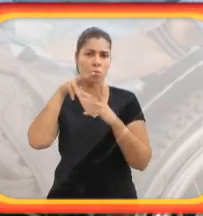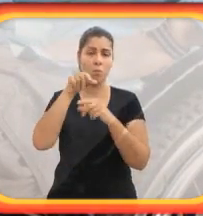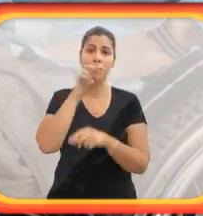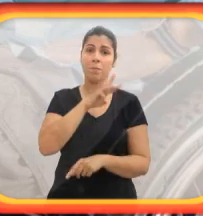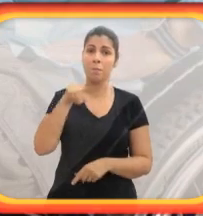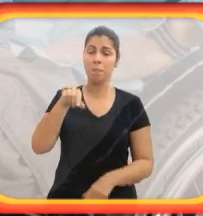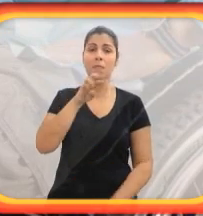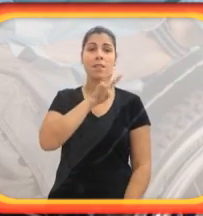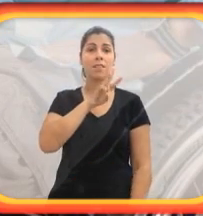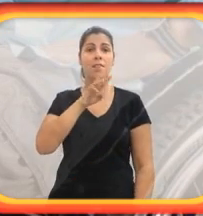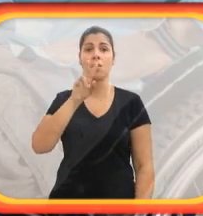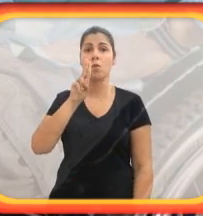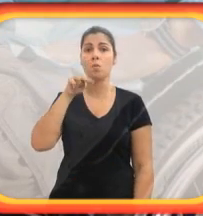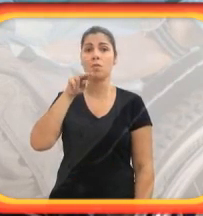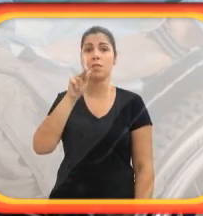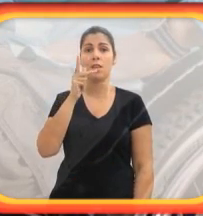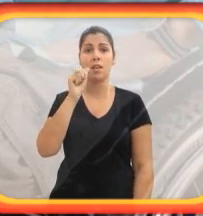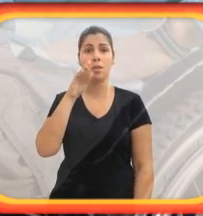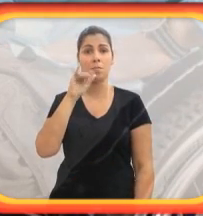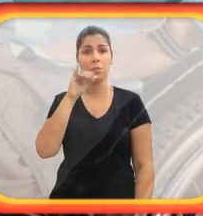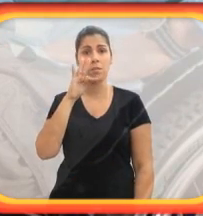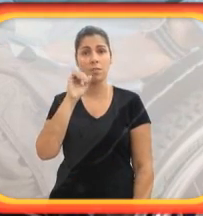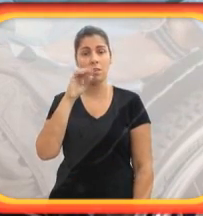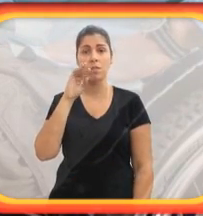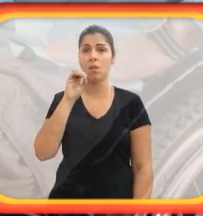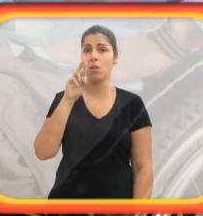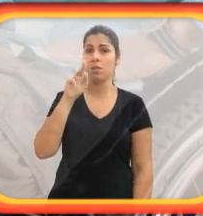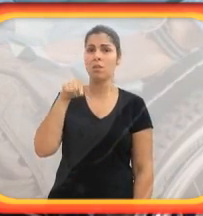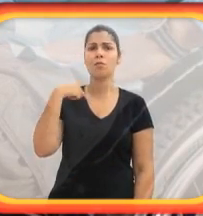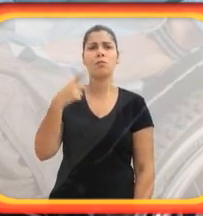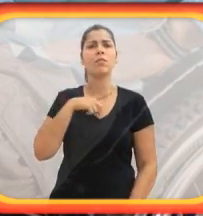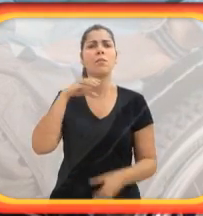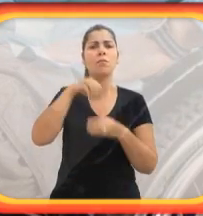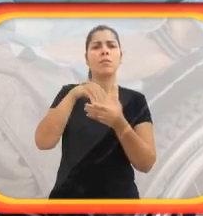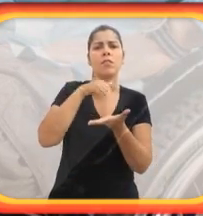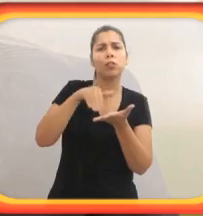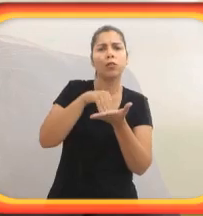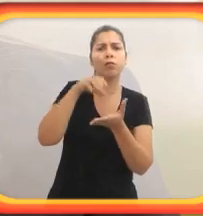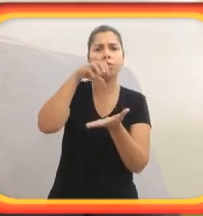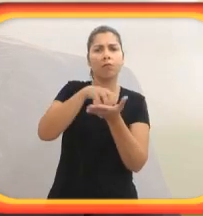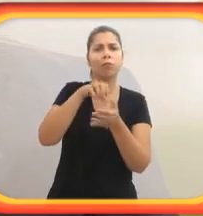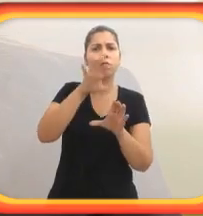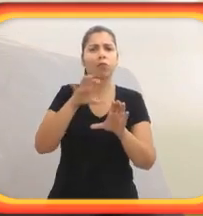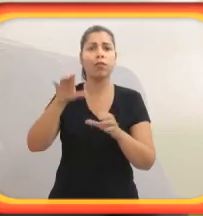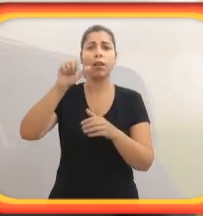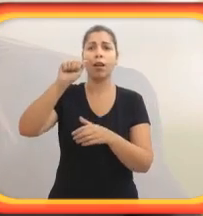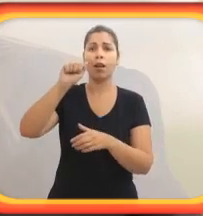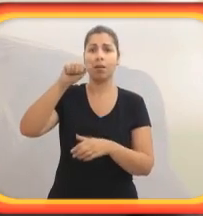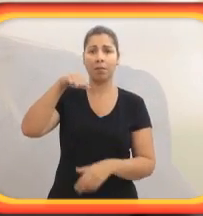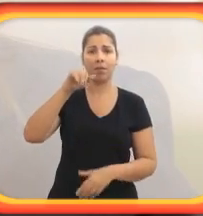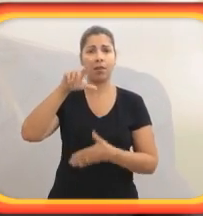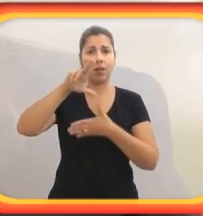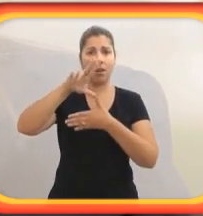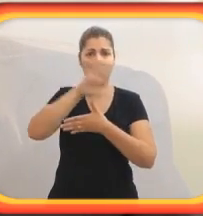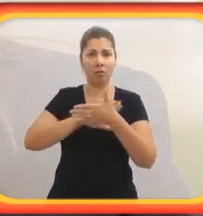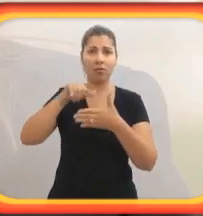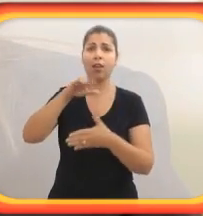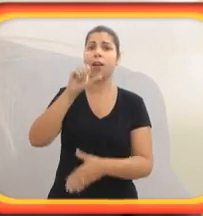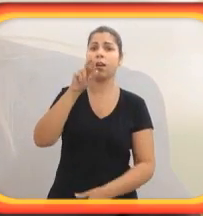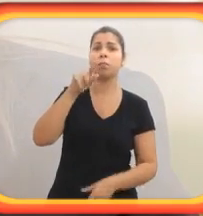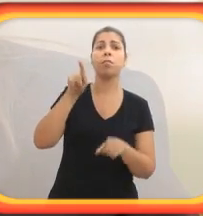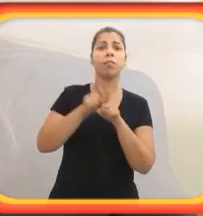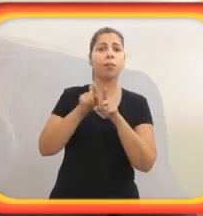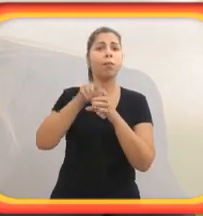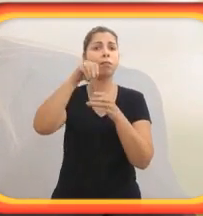sede, que é www.unhabitat.org. Temos o site do Escritório Regional para a América Latina e